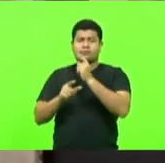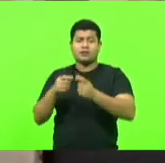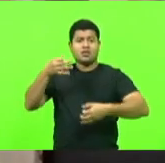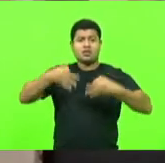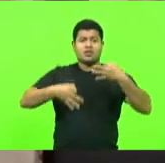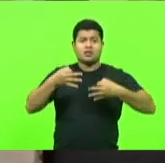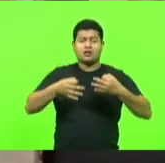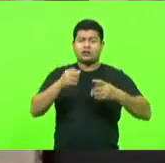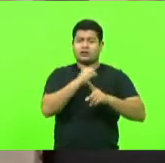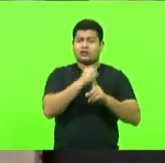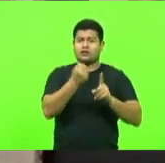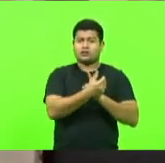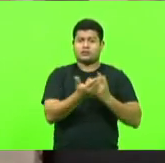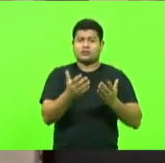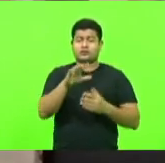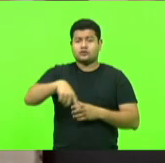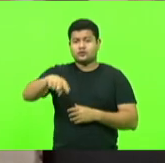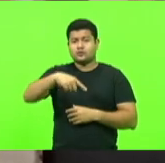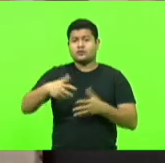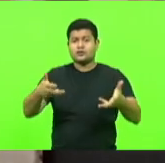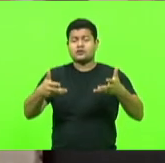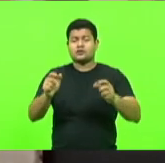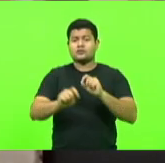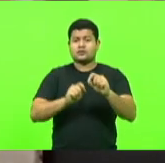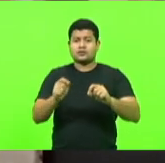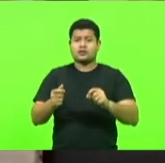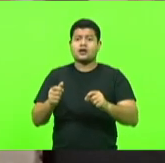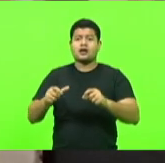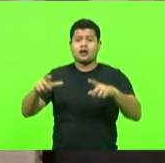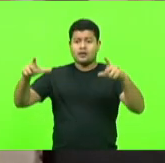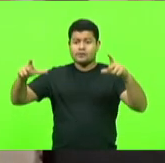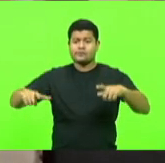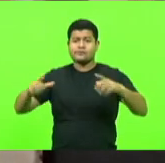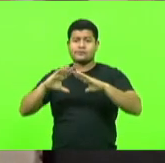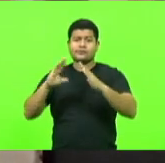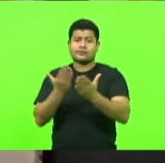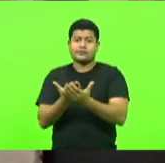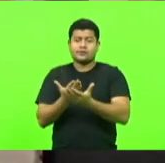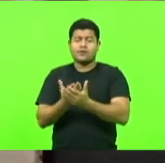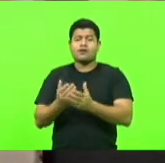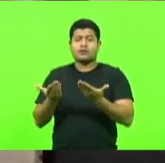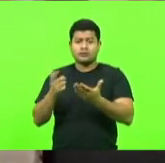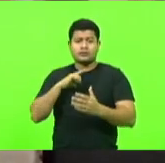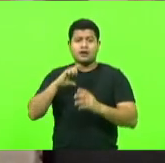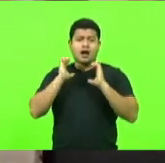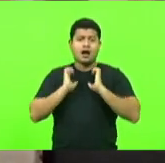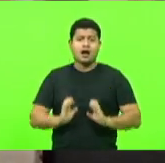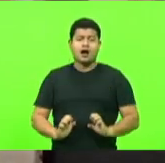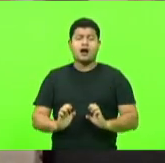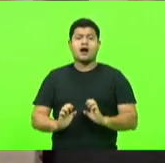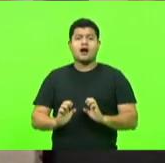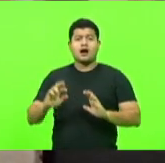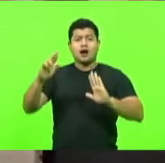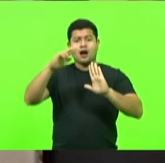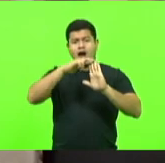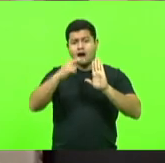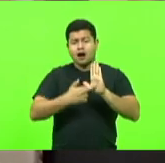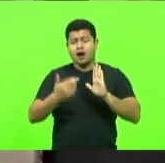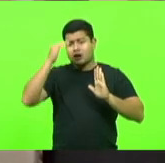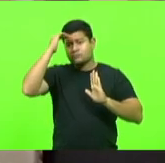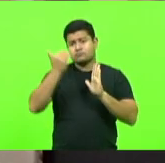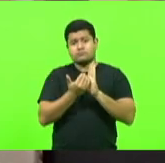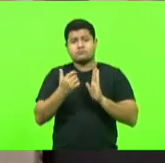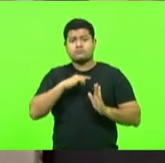Nós queremos que o espaço escolar seja um espaço de ética, onde as normas sejam obedecidas, onde